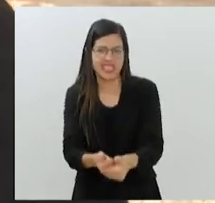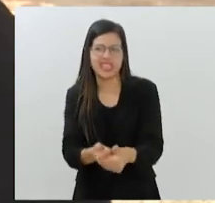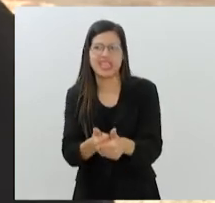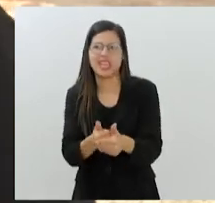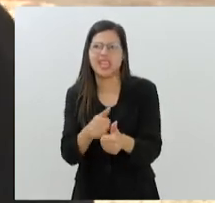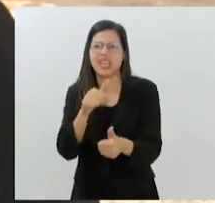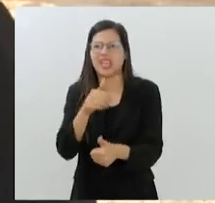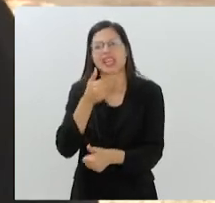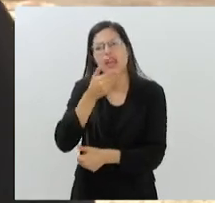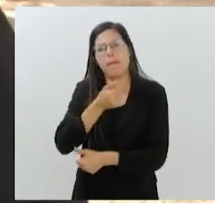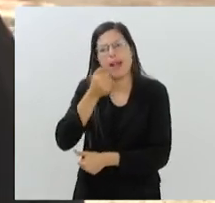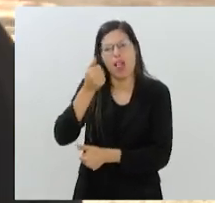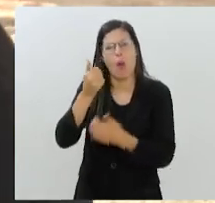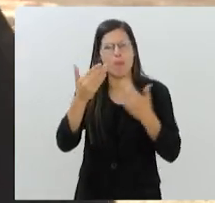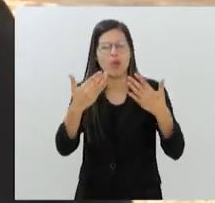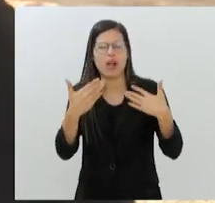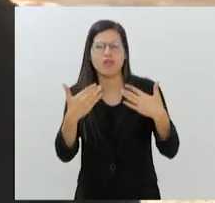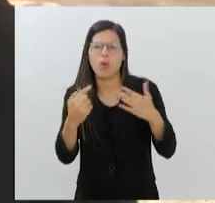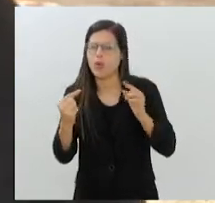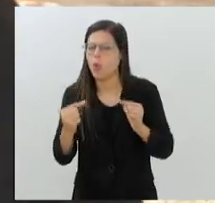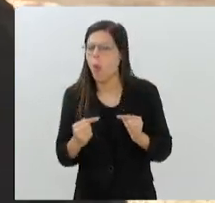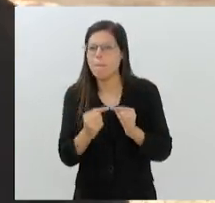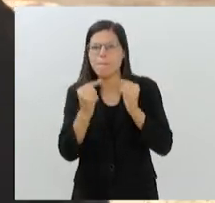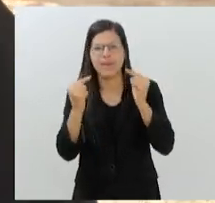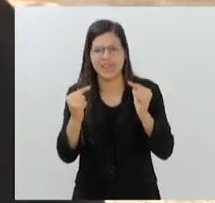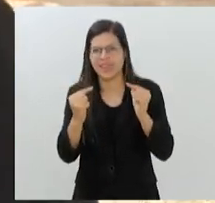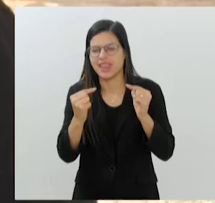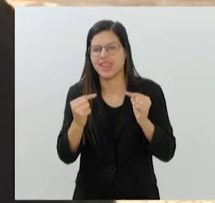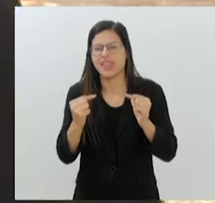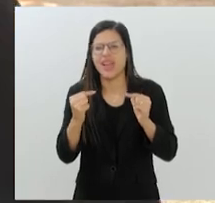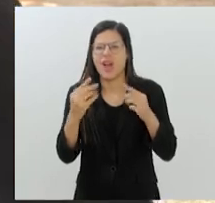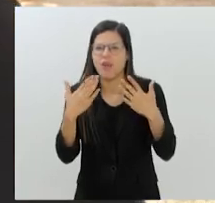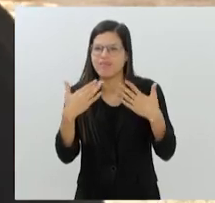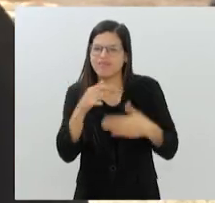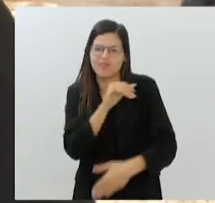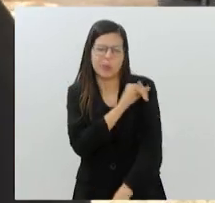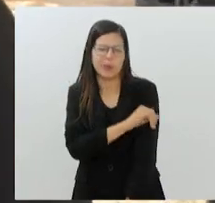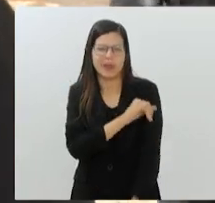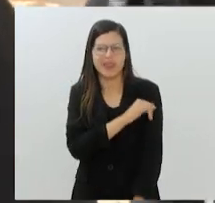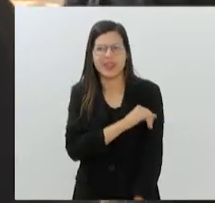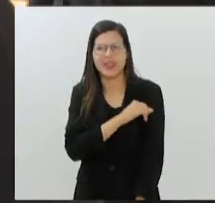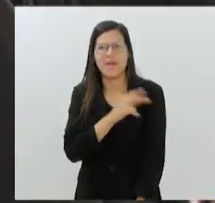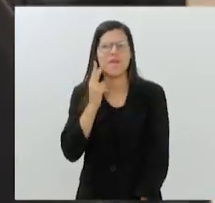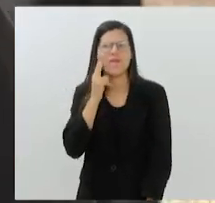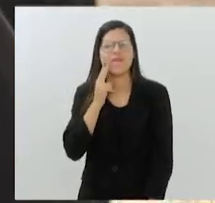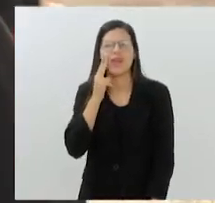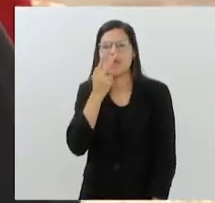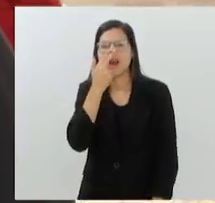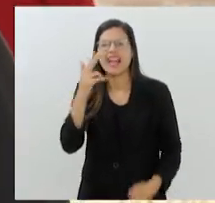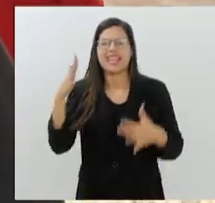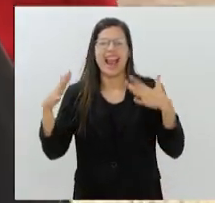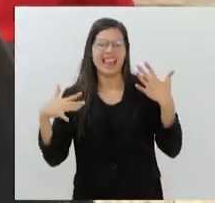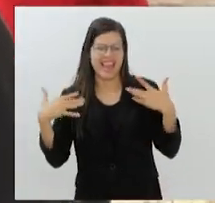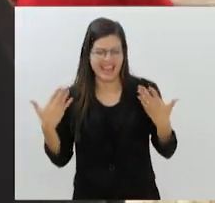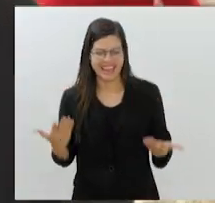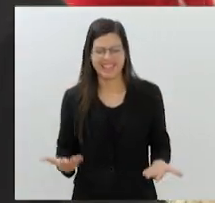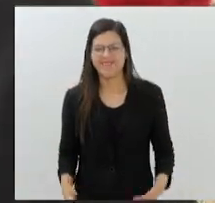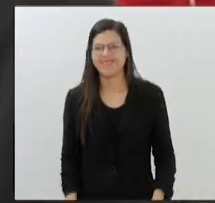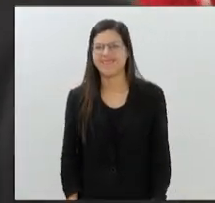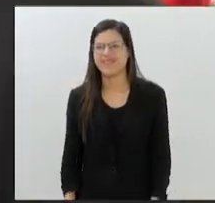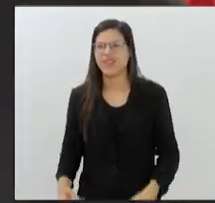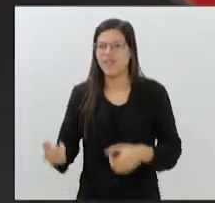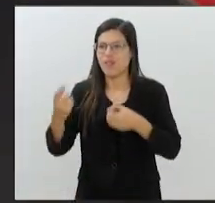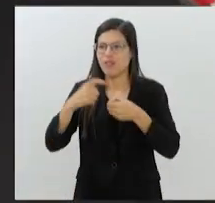refrescantes, que têm tudo a ver com a gente, com o clima carioca, com o povo carioca. São vinhos mais alegres, vamos dizer assim. Agora, voltando à sua história,